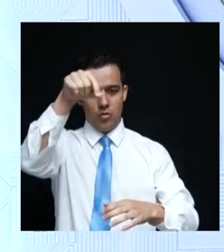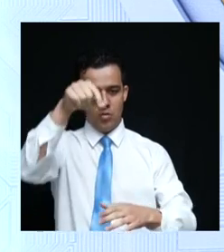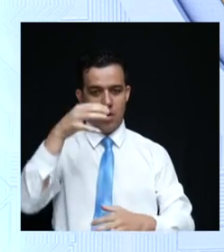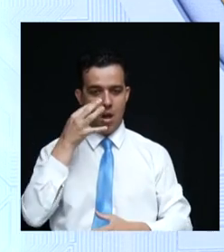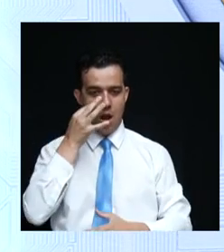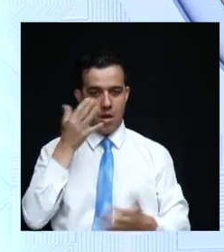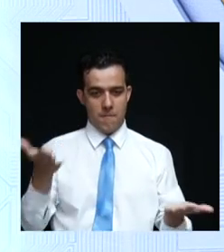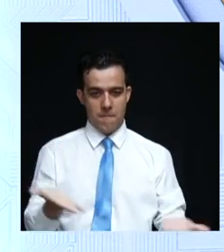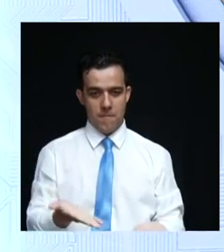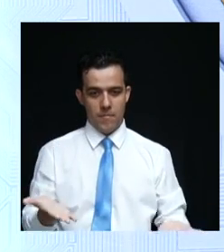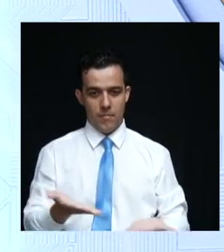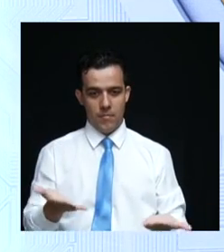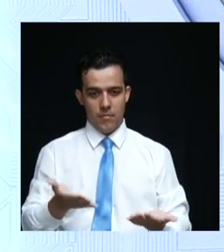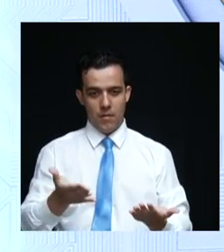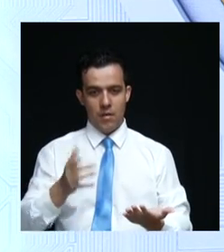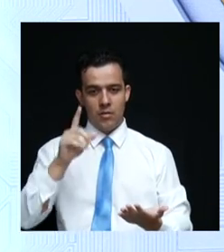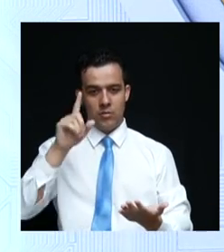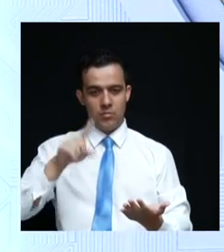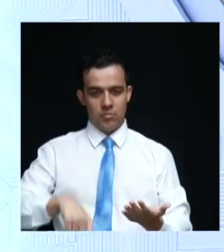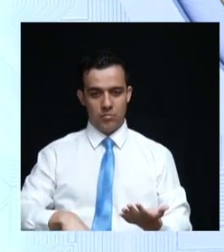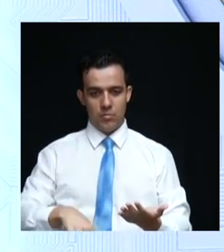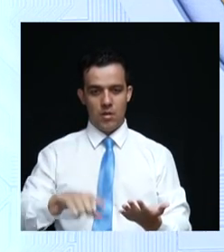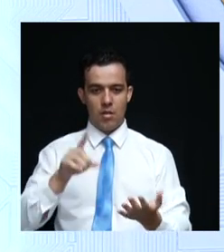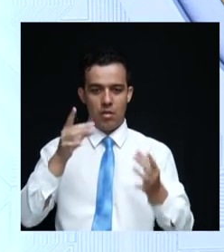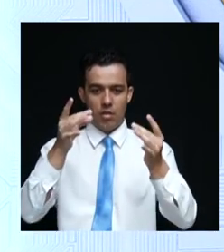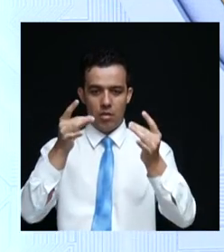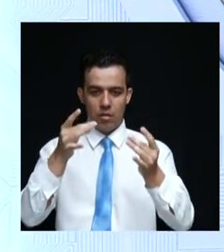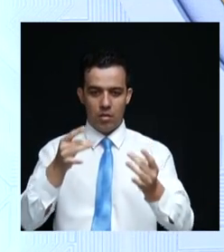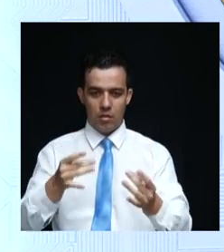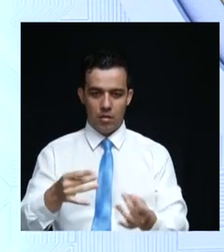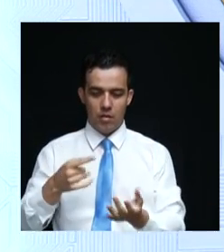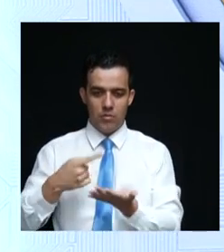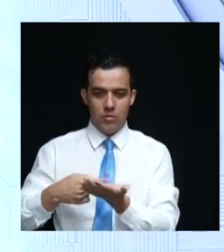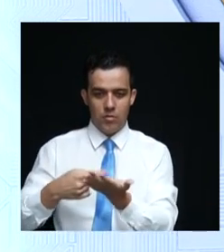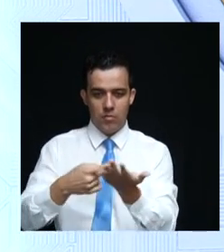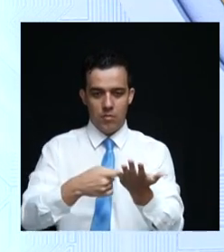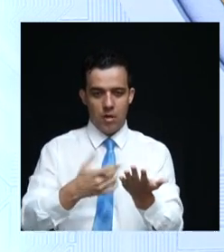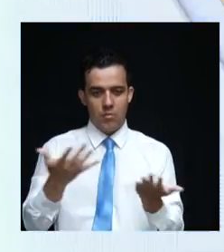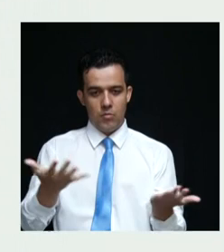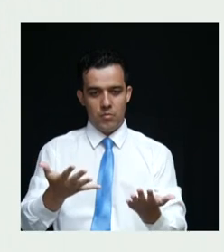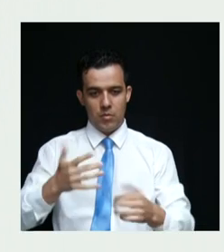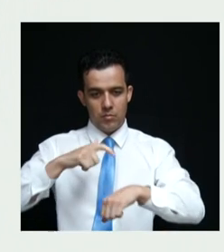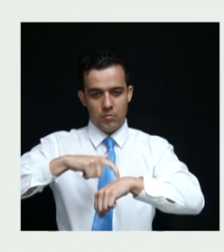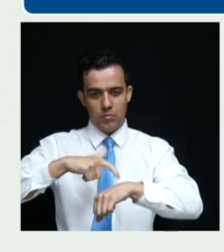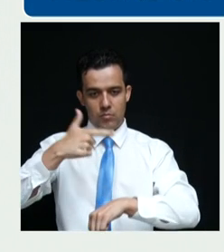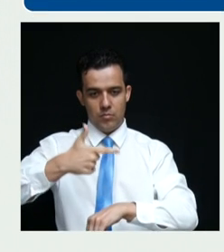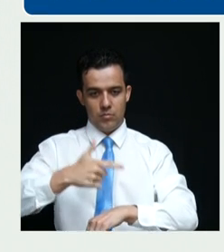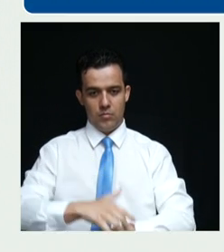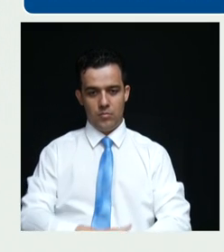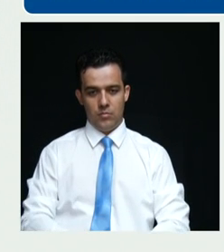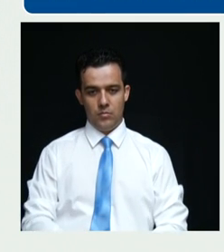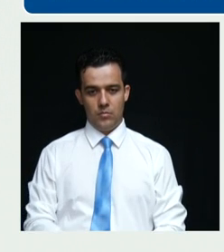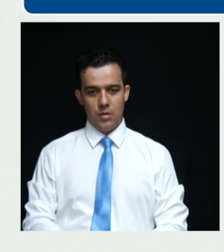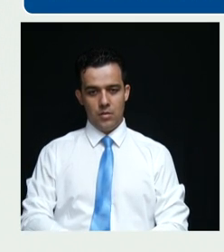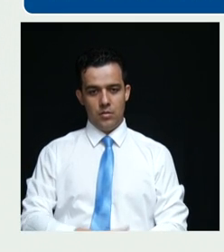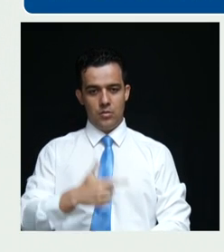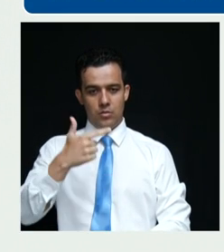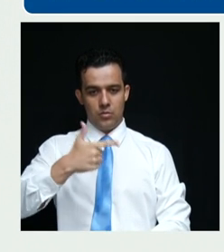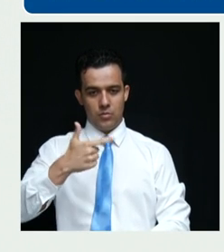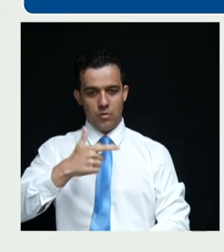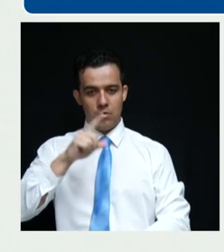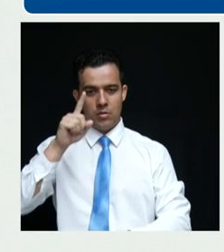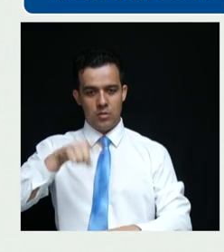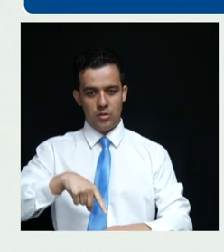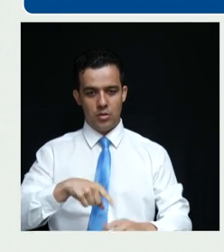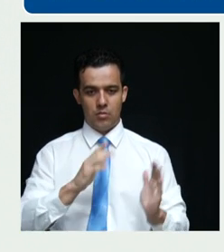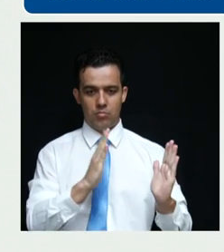assim que nós conferirmos os detalhes deste bloco agora. O segundo bloco está dividido em duas